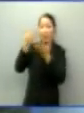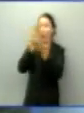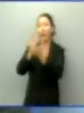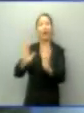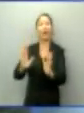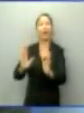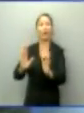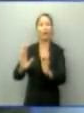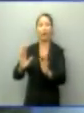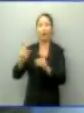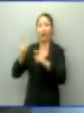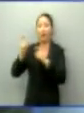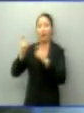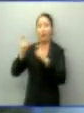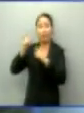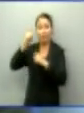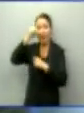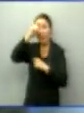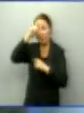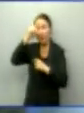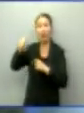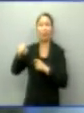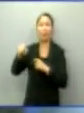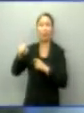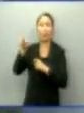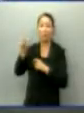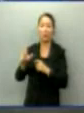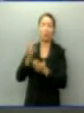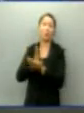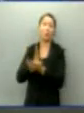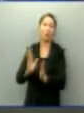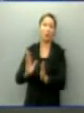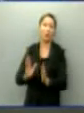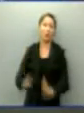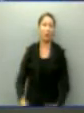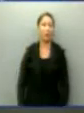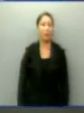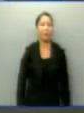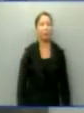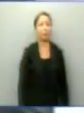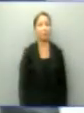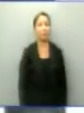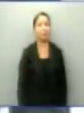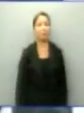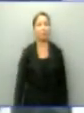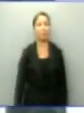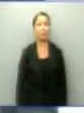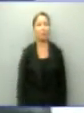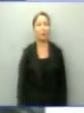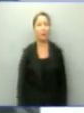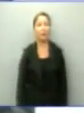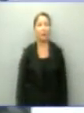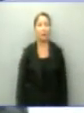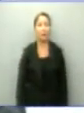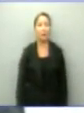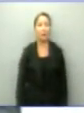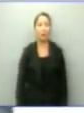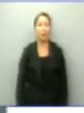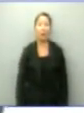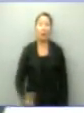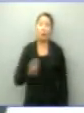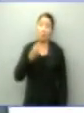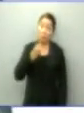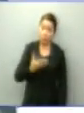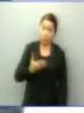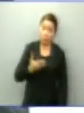diminuir a questão da incidência da criminalidade. Tempo, candidato. Tréplica de Lúdio Cabral. Bom, agora, um debate